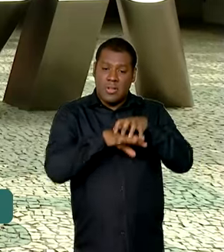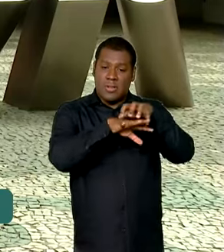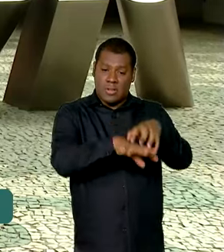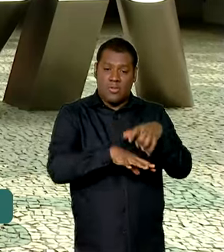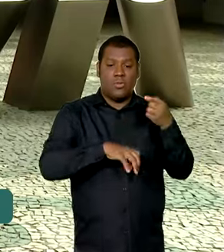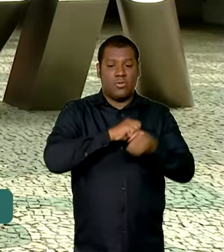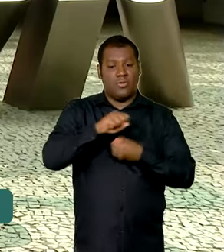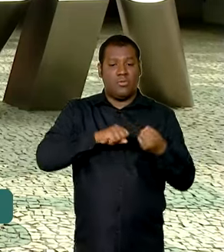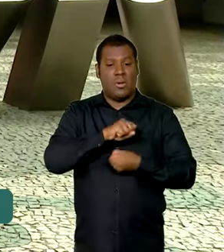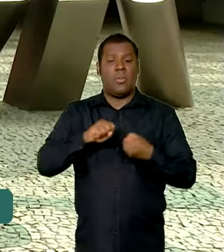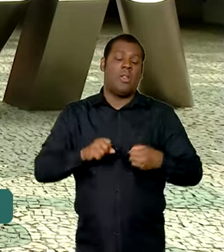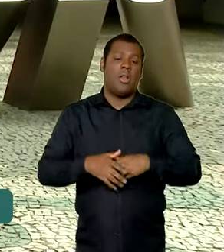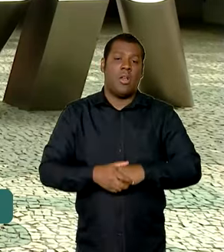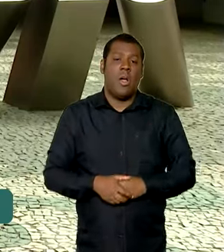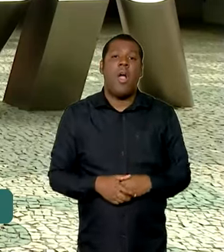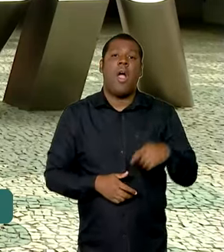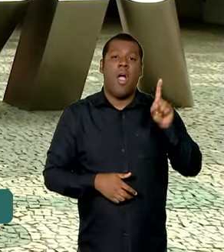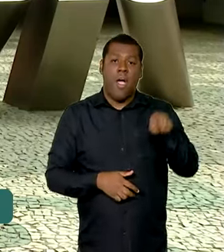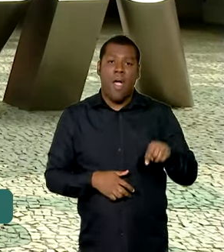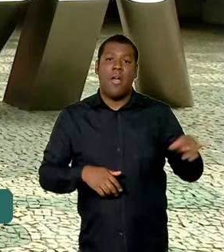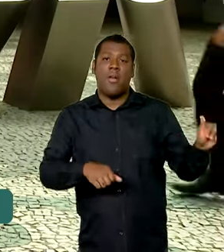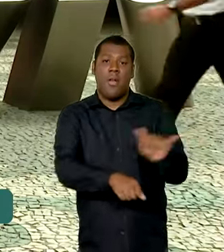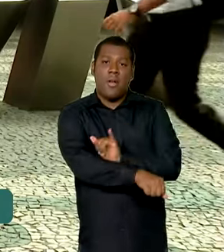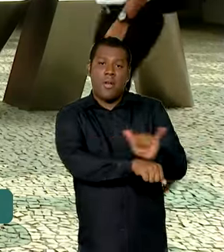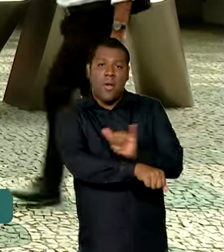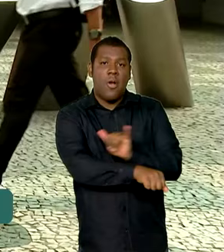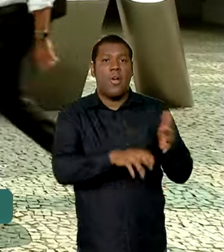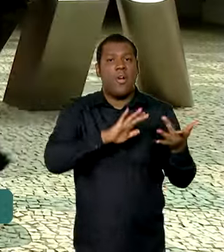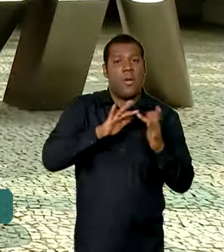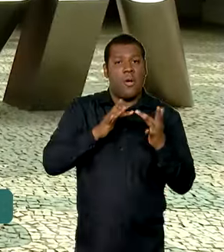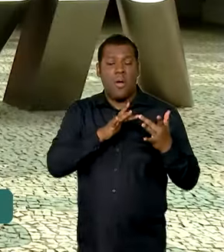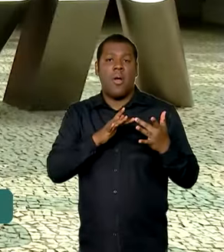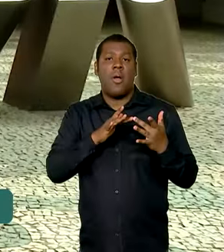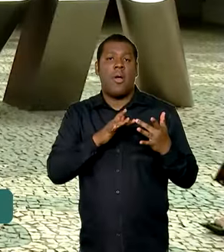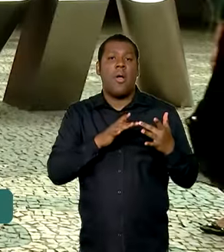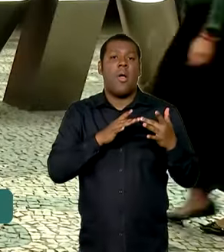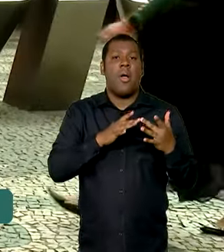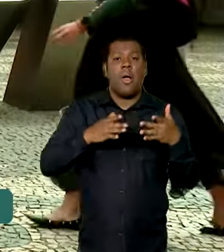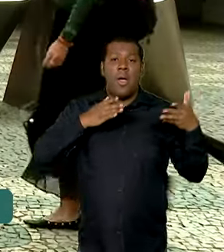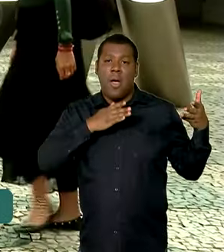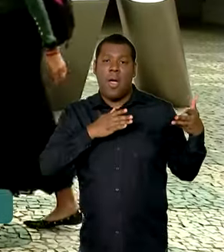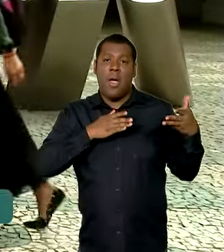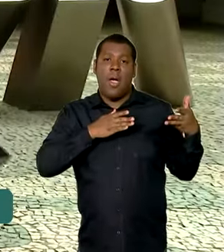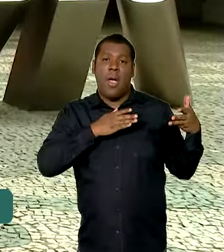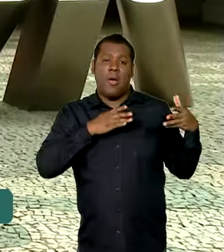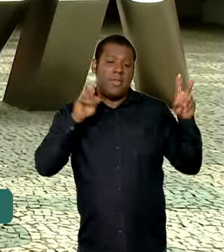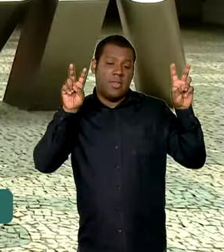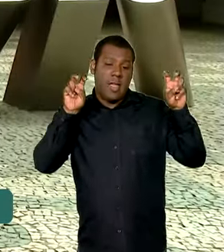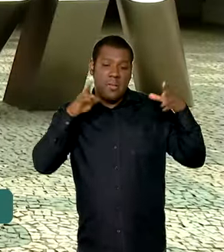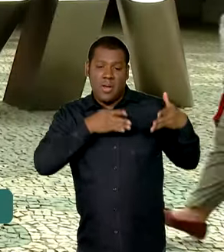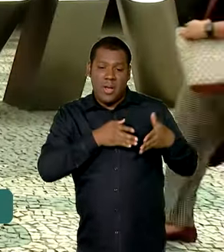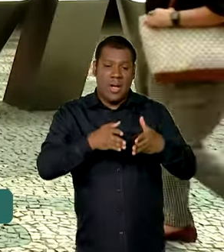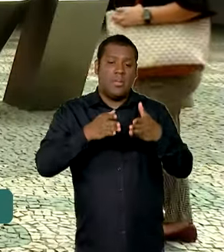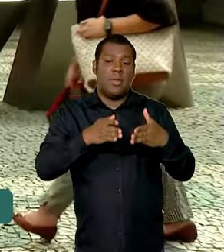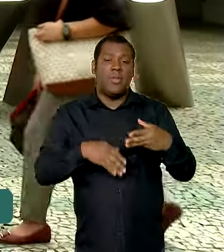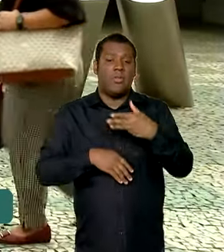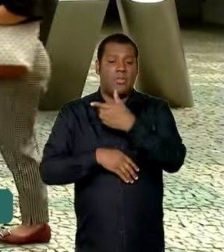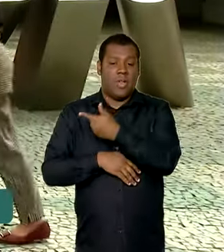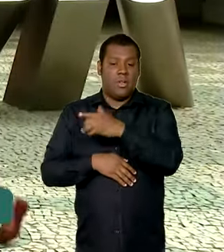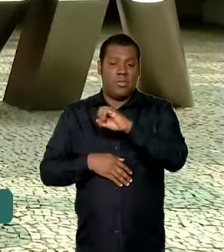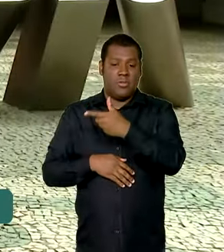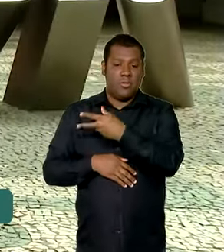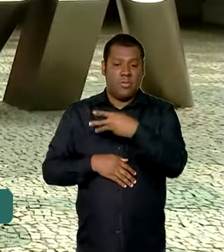logística. Essa é uma ação que faz parte do programa Rota 2030, do Banco Nacional de